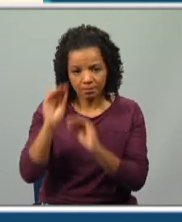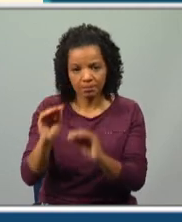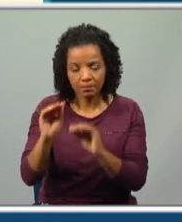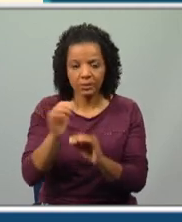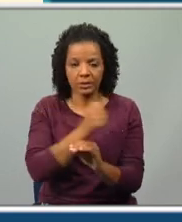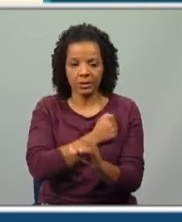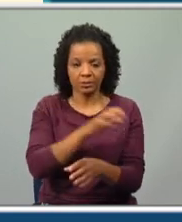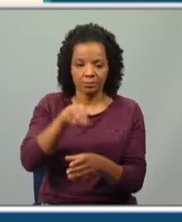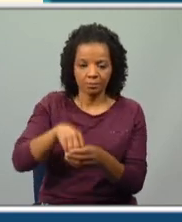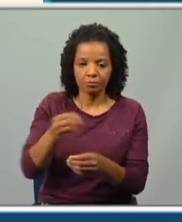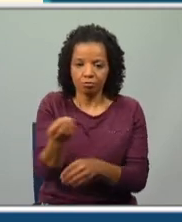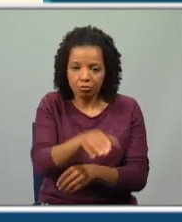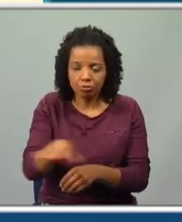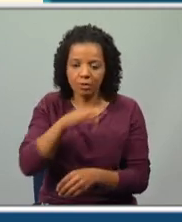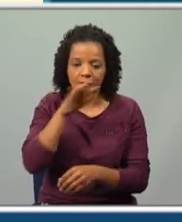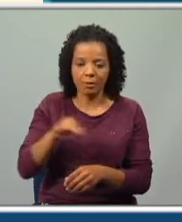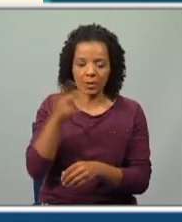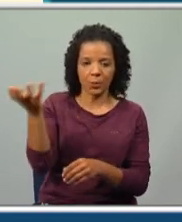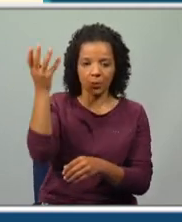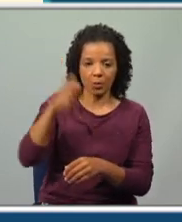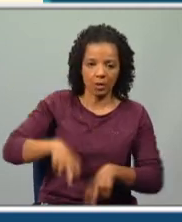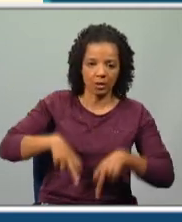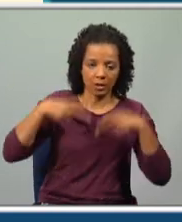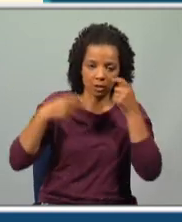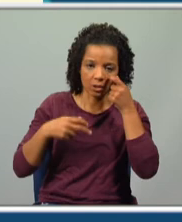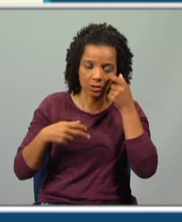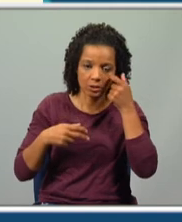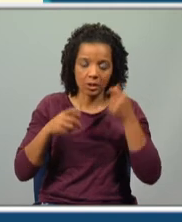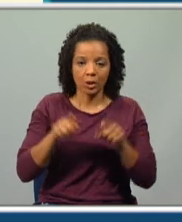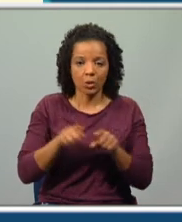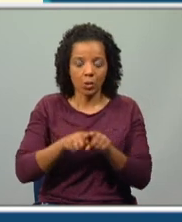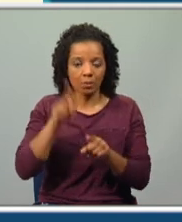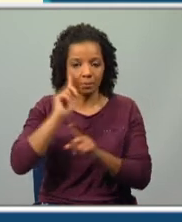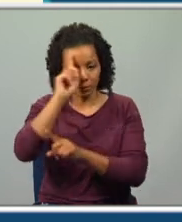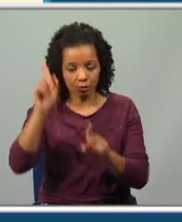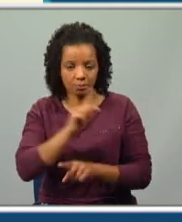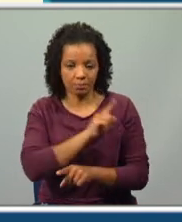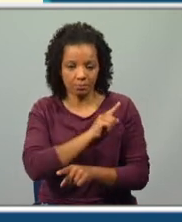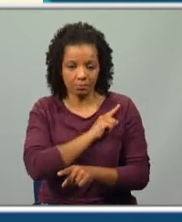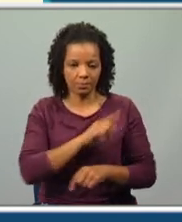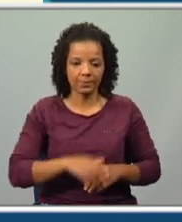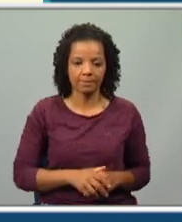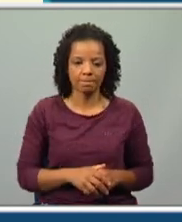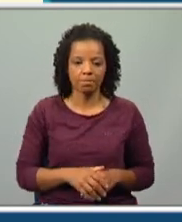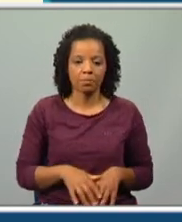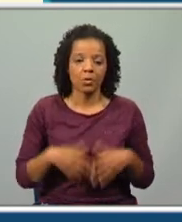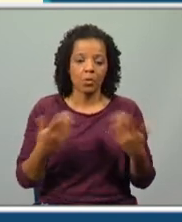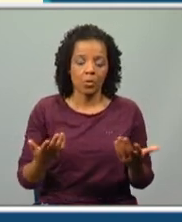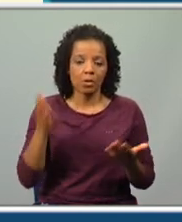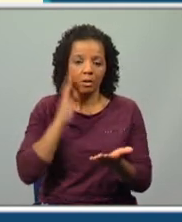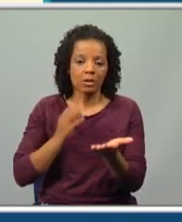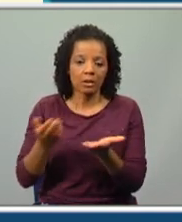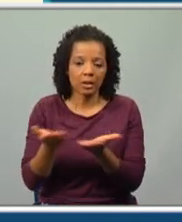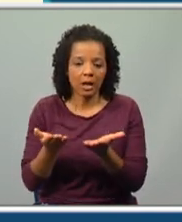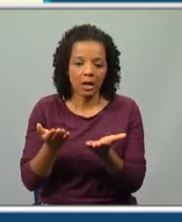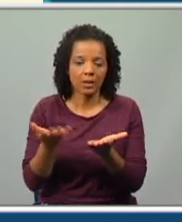doméstica das crianças de famílias nobres ou ricas, isto é, uma professora particular, ou então uma criada